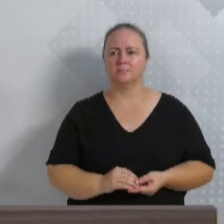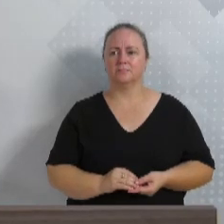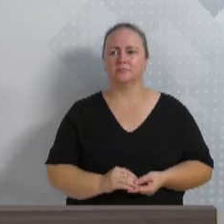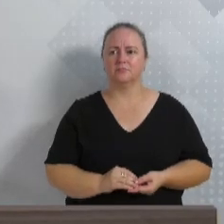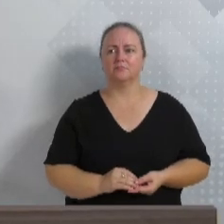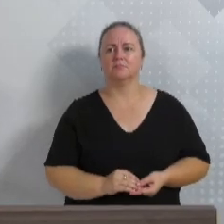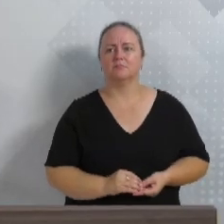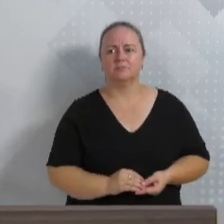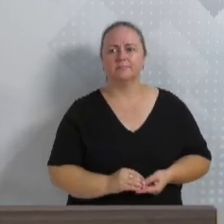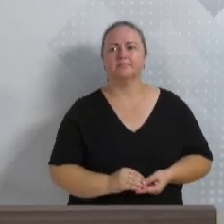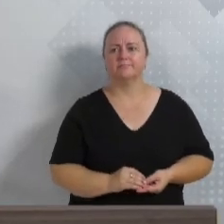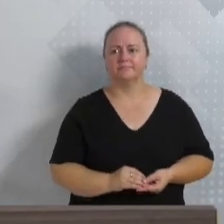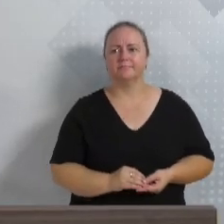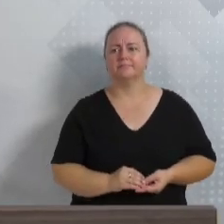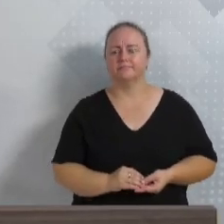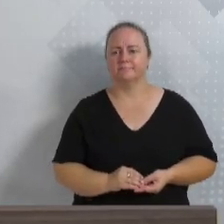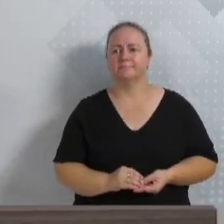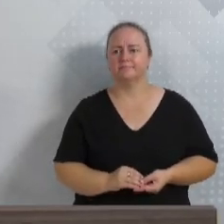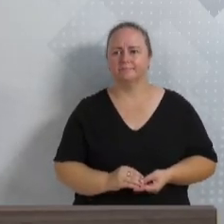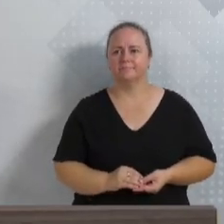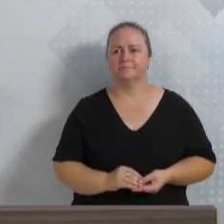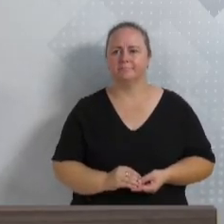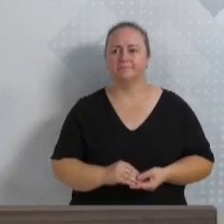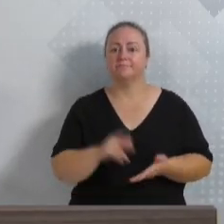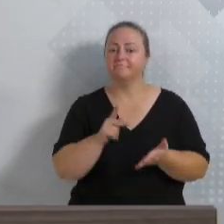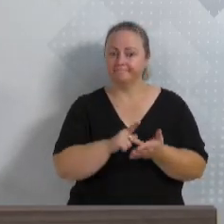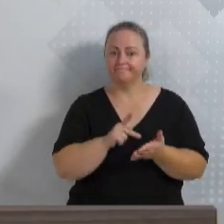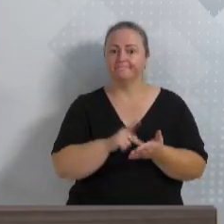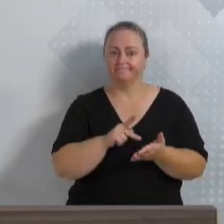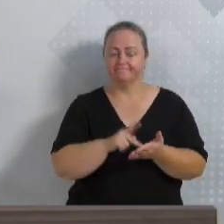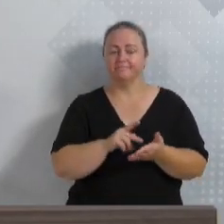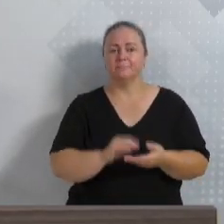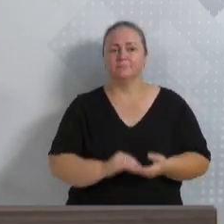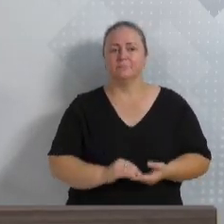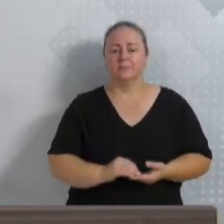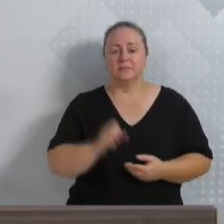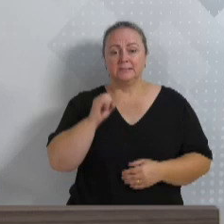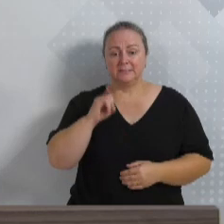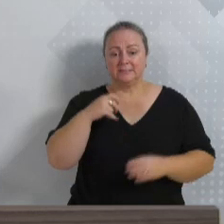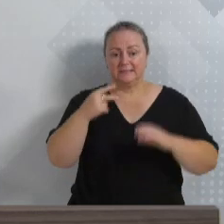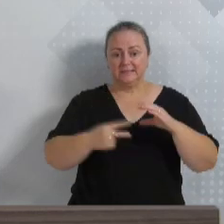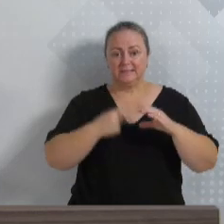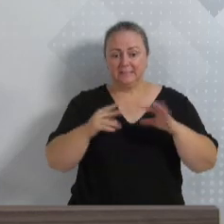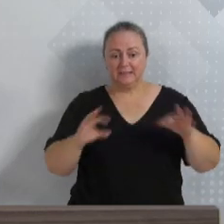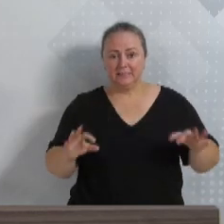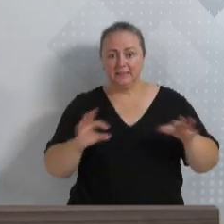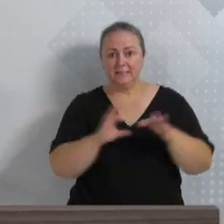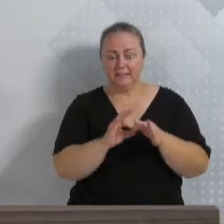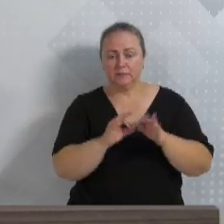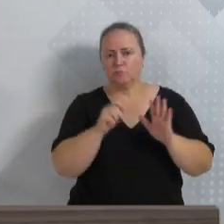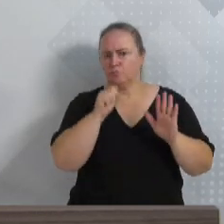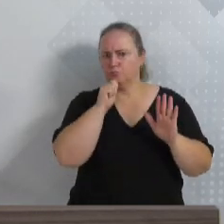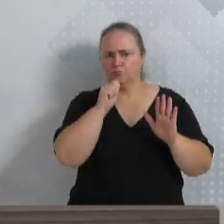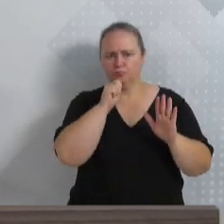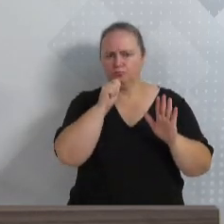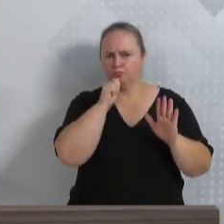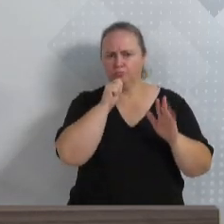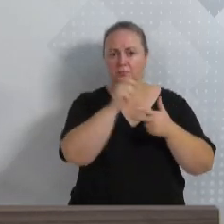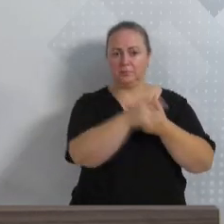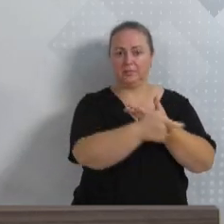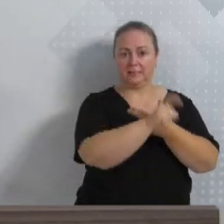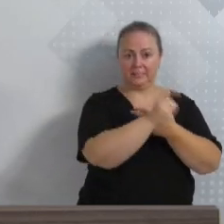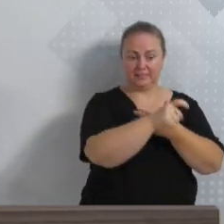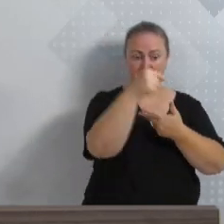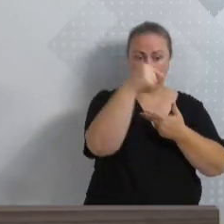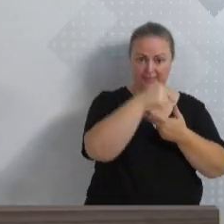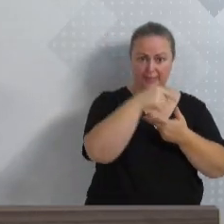É como a gente fala, cara? Na verdade, nada acontece sem a Câmara de Vereadores. O Executivo, para executar lá, ele precisa